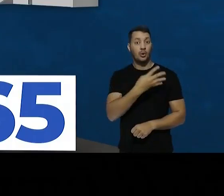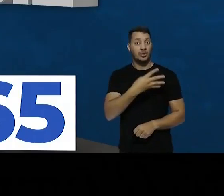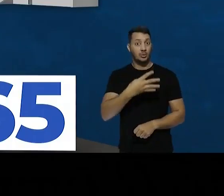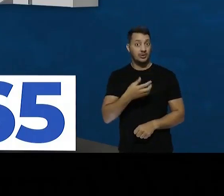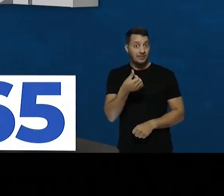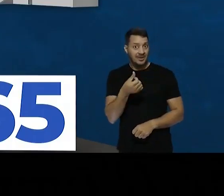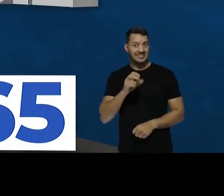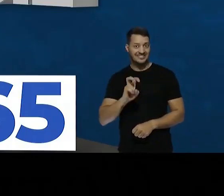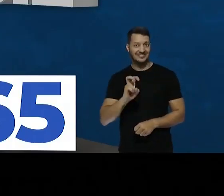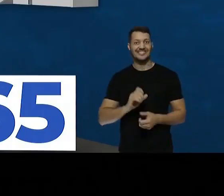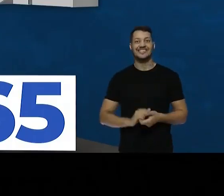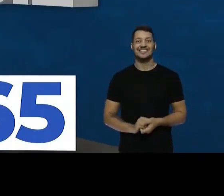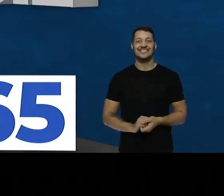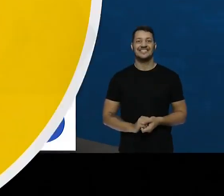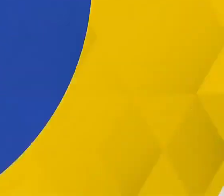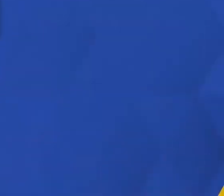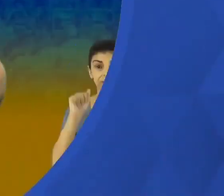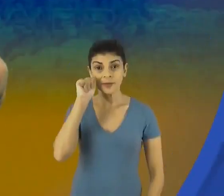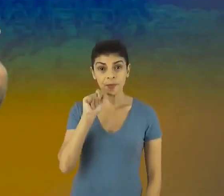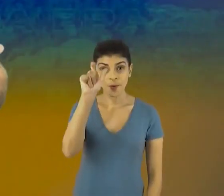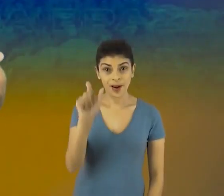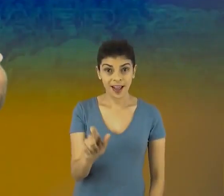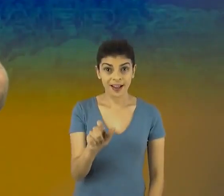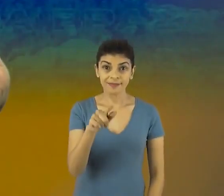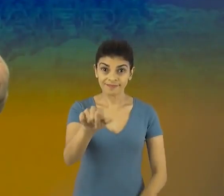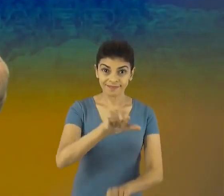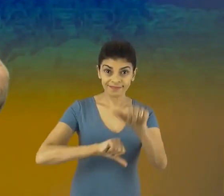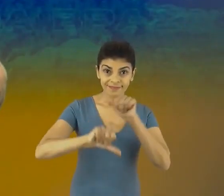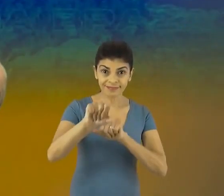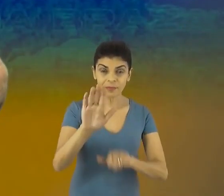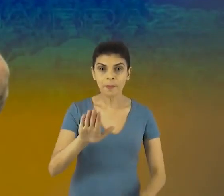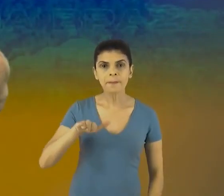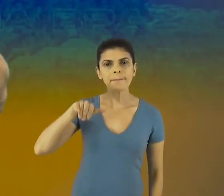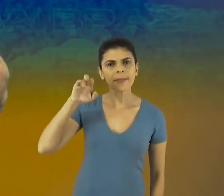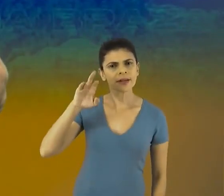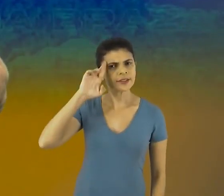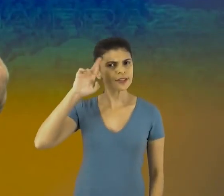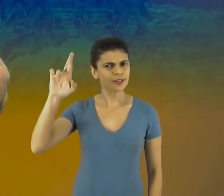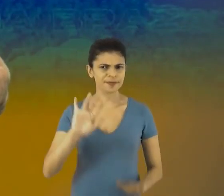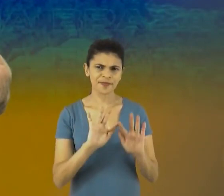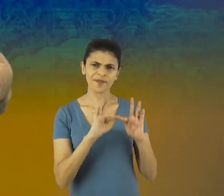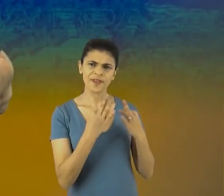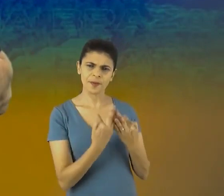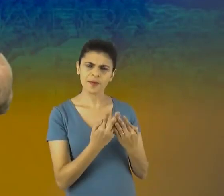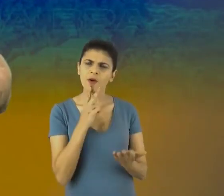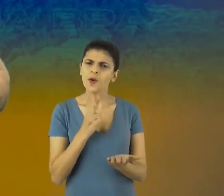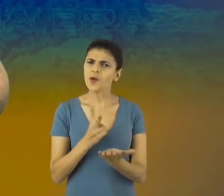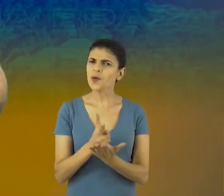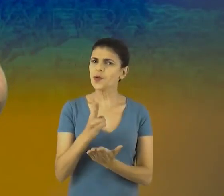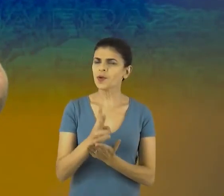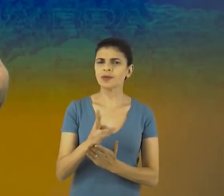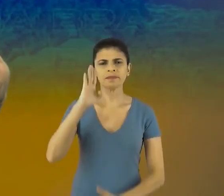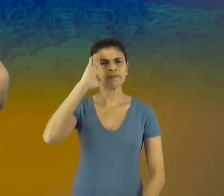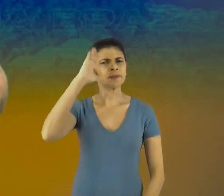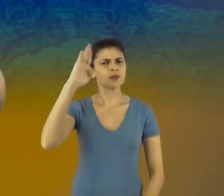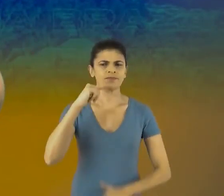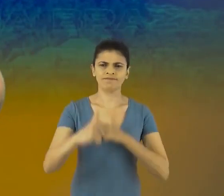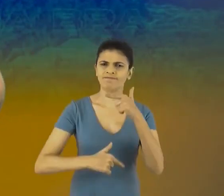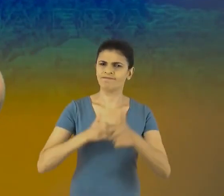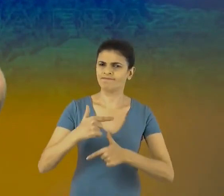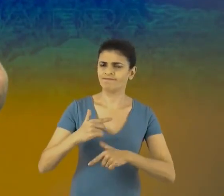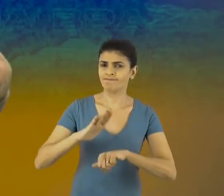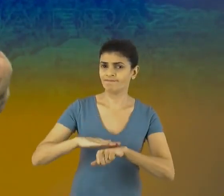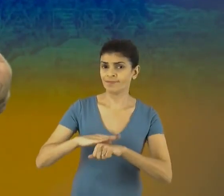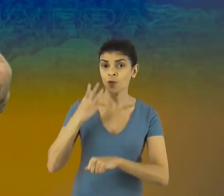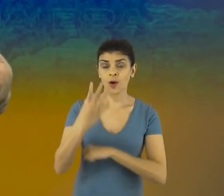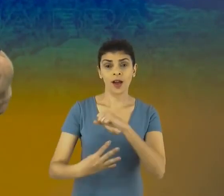Deputado Federal, 44,65. Você, mulher, mãe e chefe de família, vai continuar tendo prioridade no